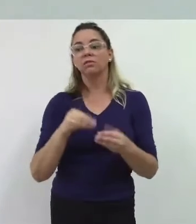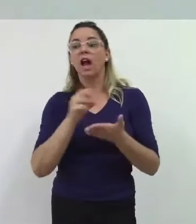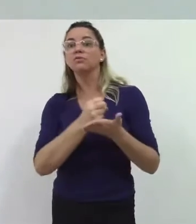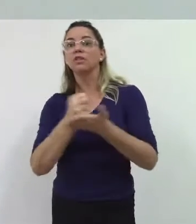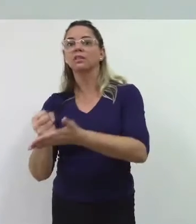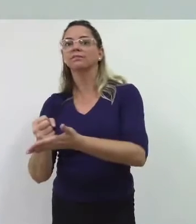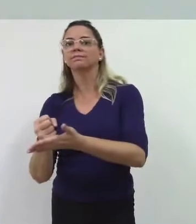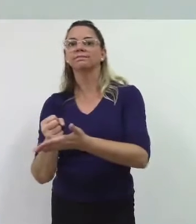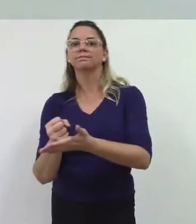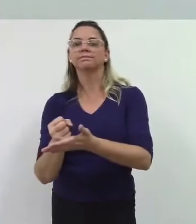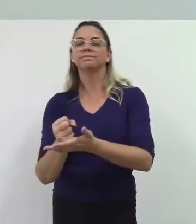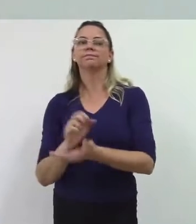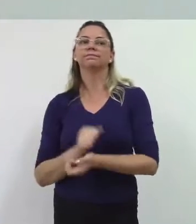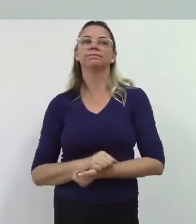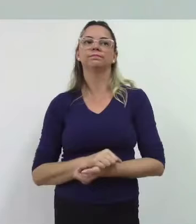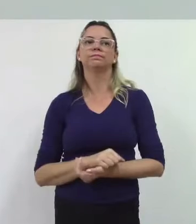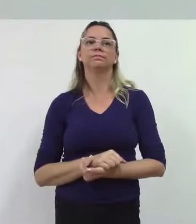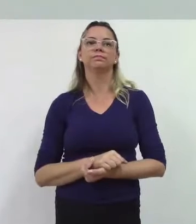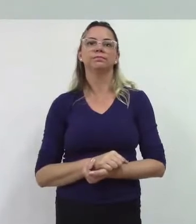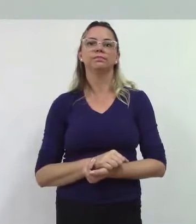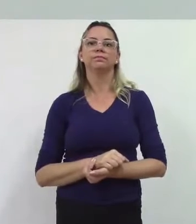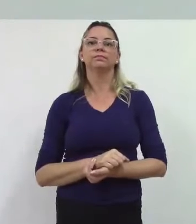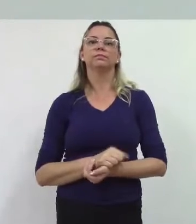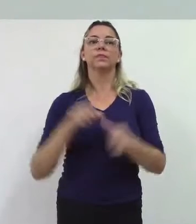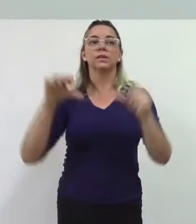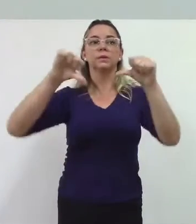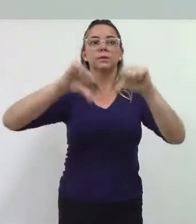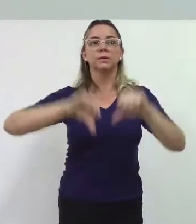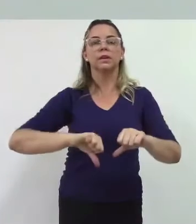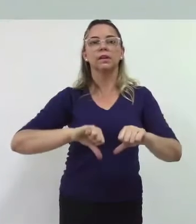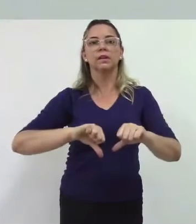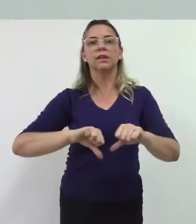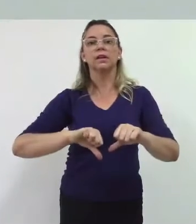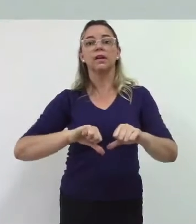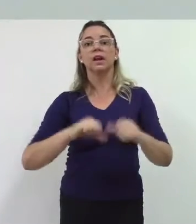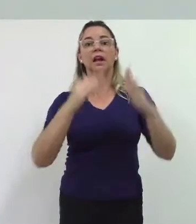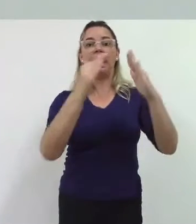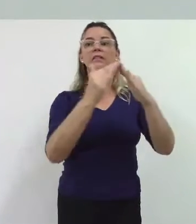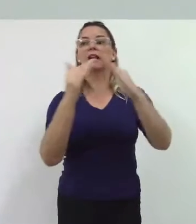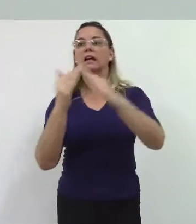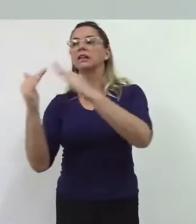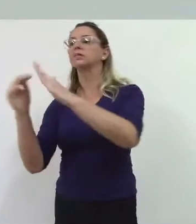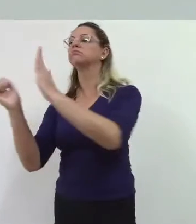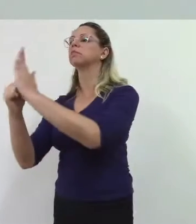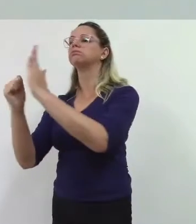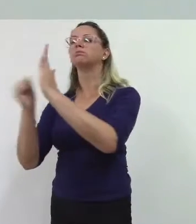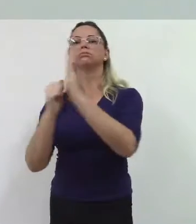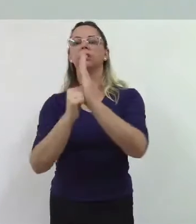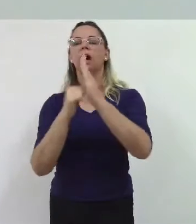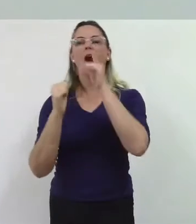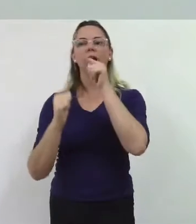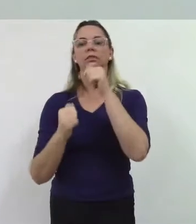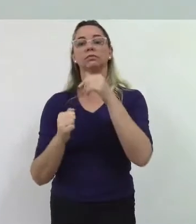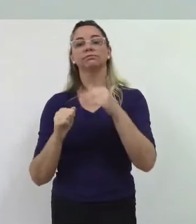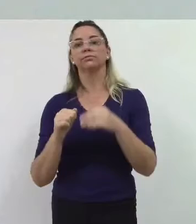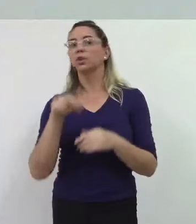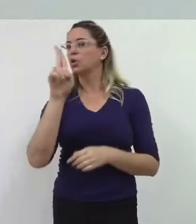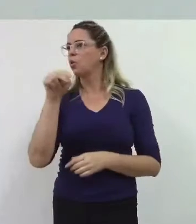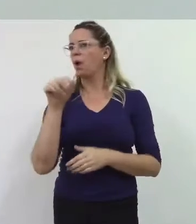precária que é como falamos para deixar de porta em porta mas nunca deixou de mandar